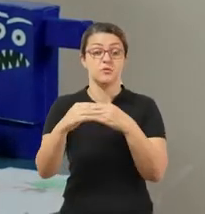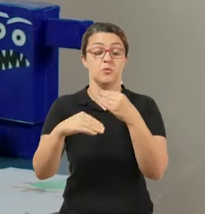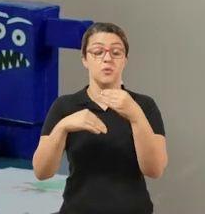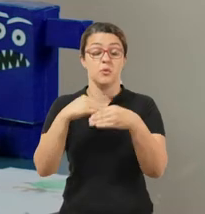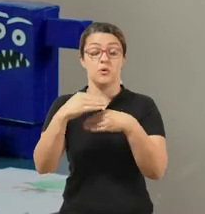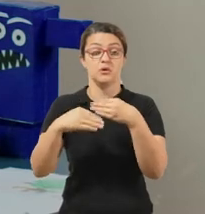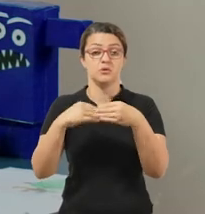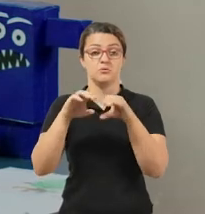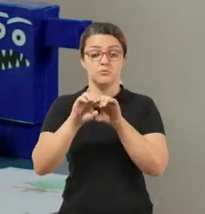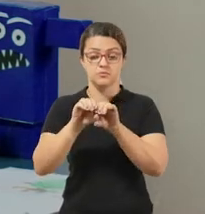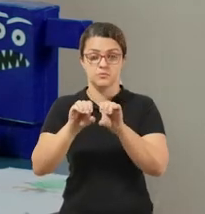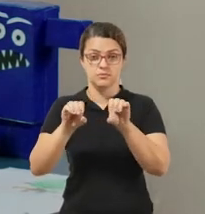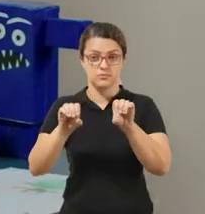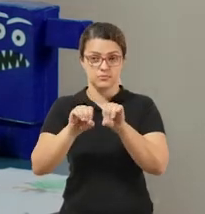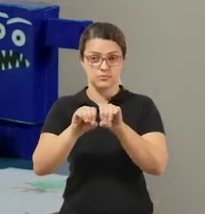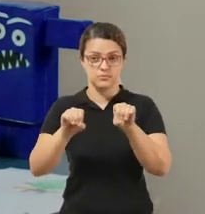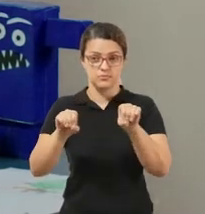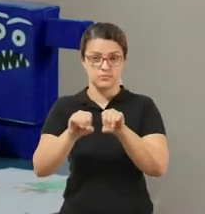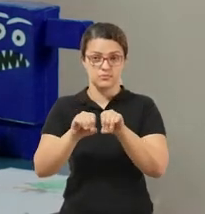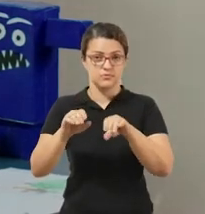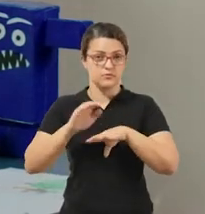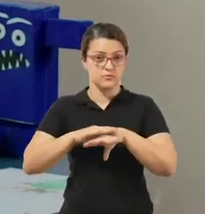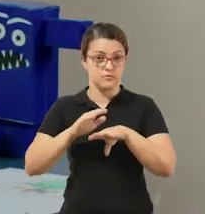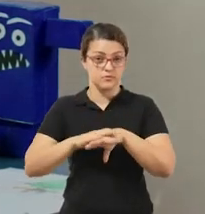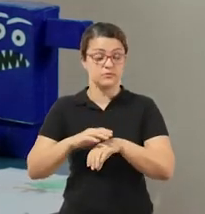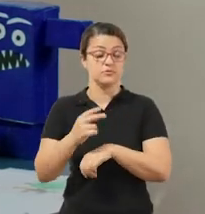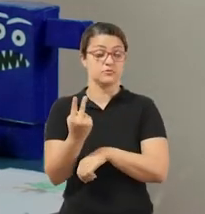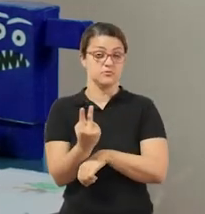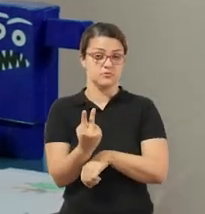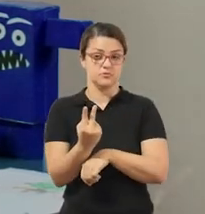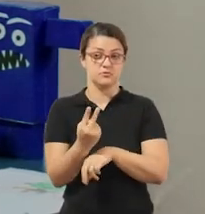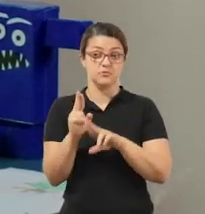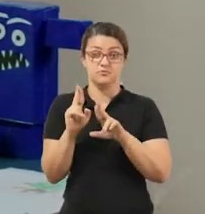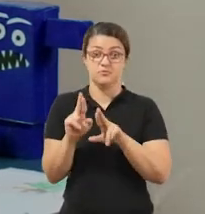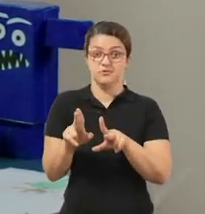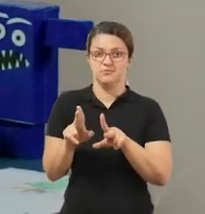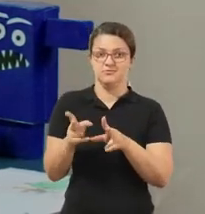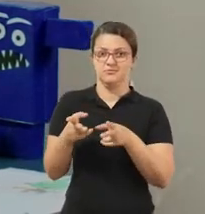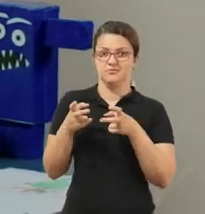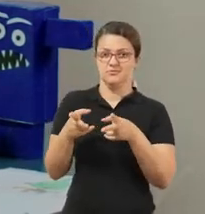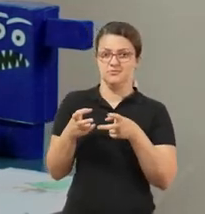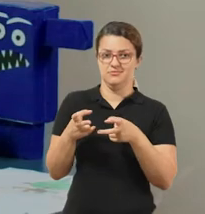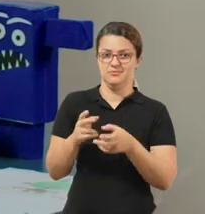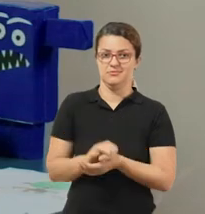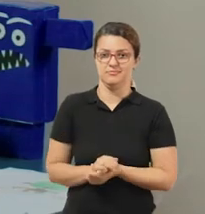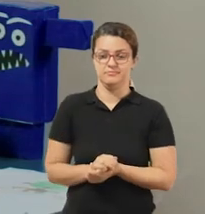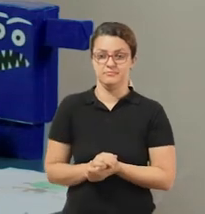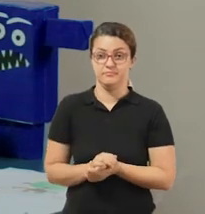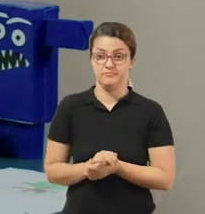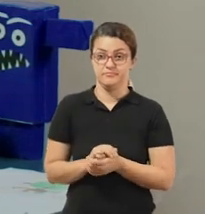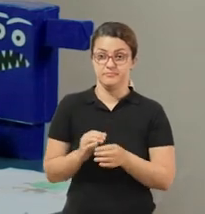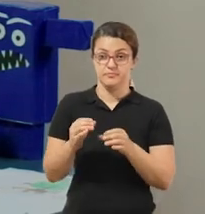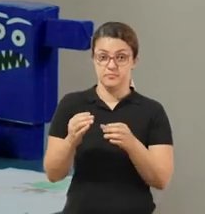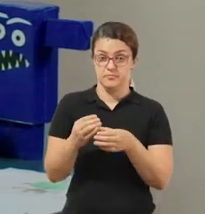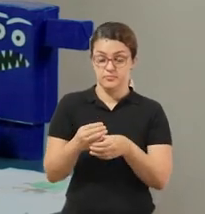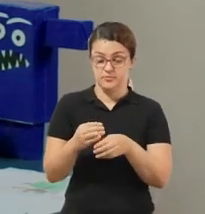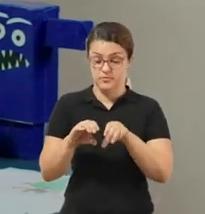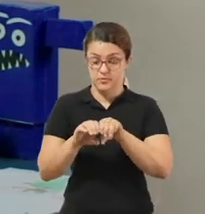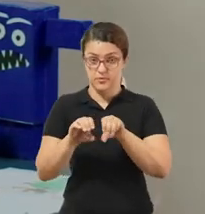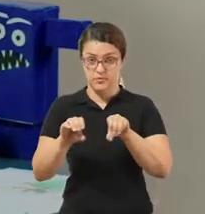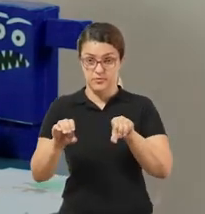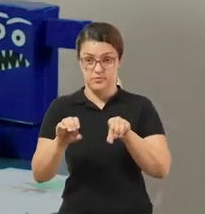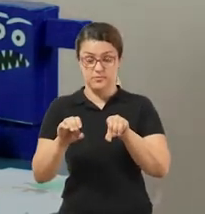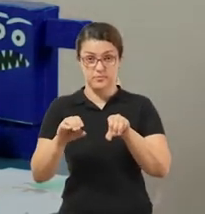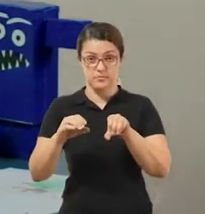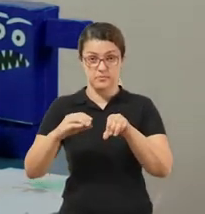higiênico. Eu fiz dois para vocês poderem ver a diferença. O primeiro, eu resolvi encapar com papel.